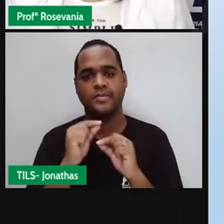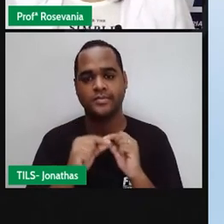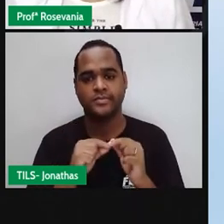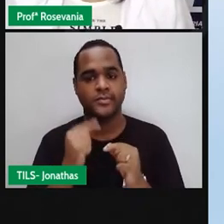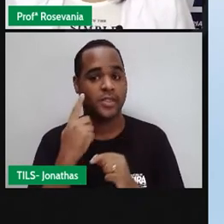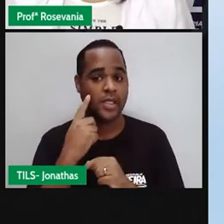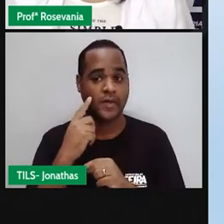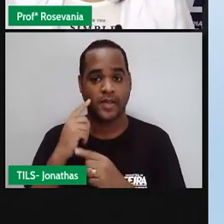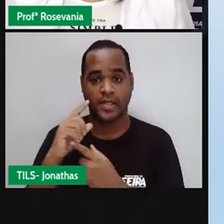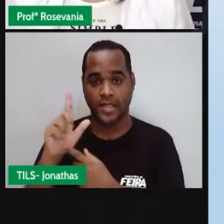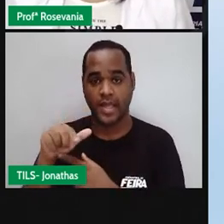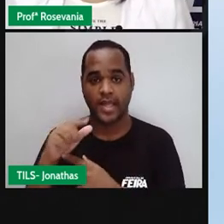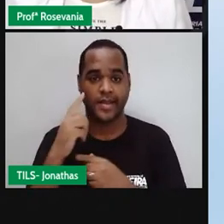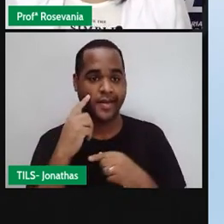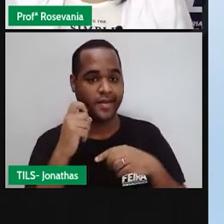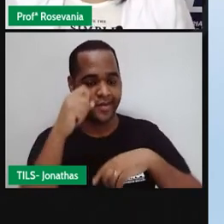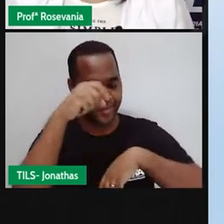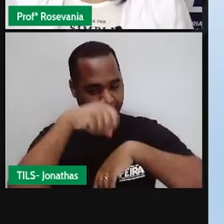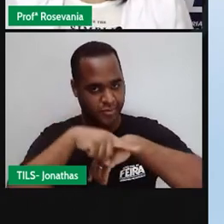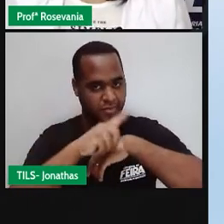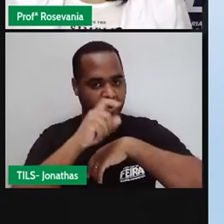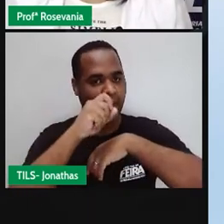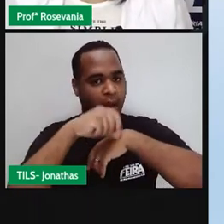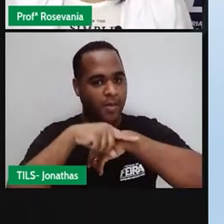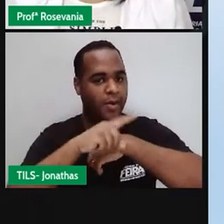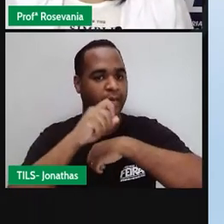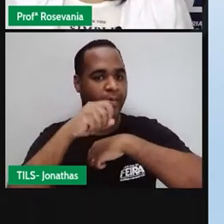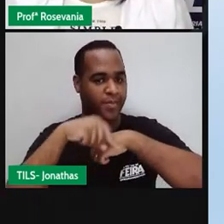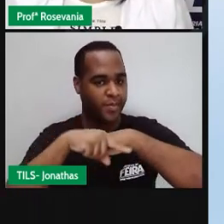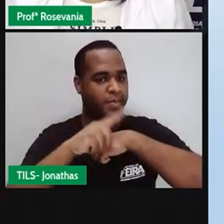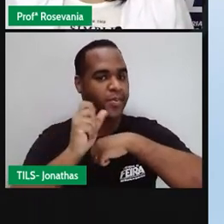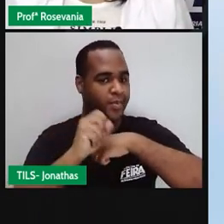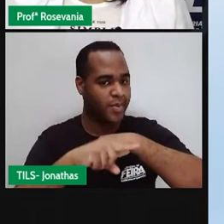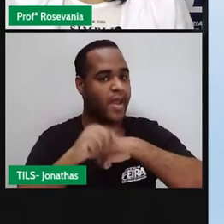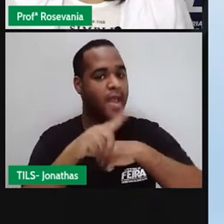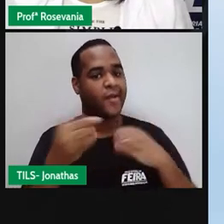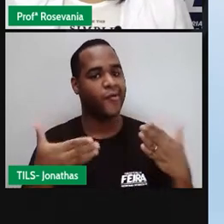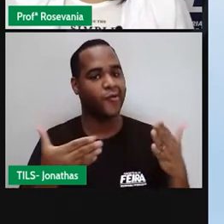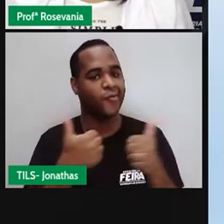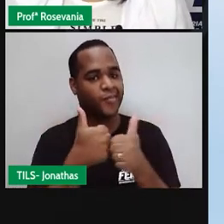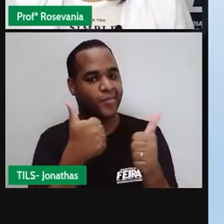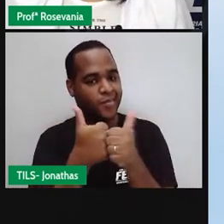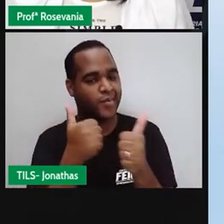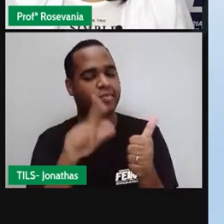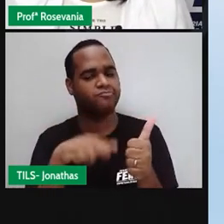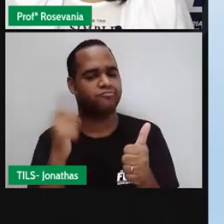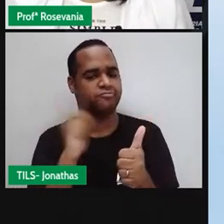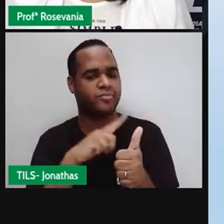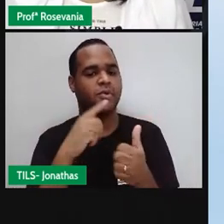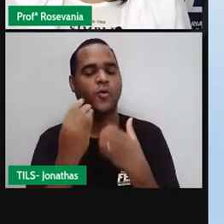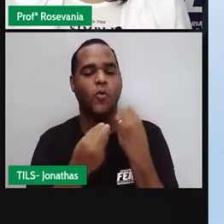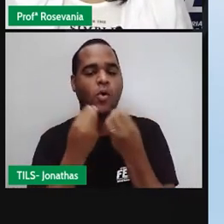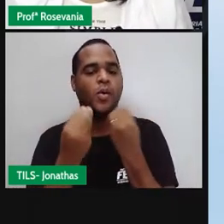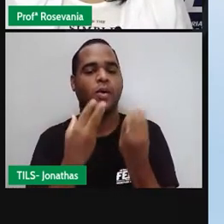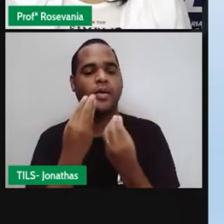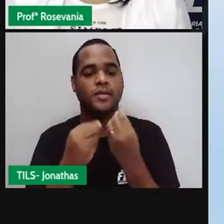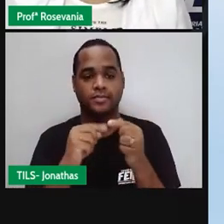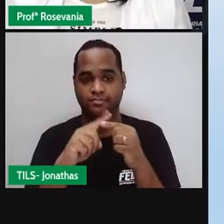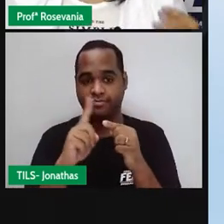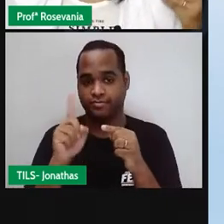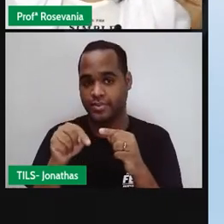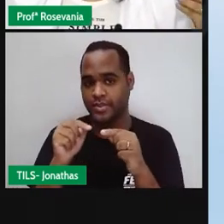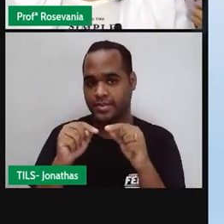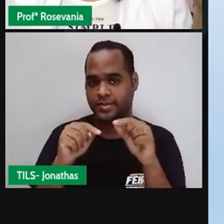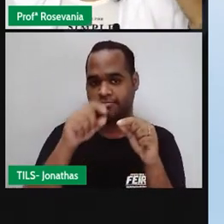da nossa camada de ozônio com a questão de manter o calor aqui próximo, né, que é esse calor que se mantém aqui através dessa